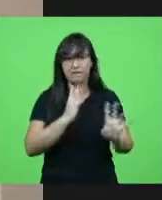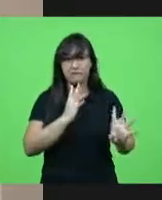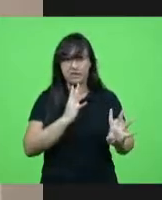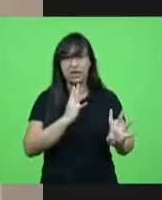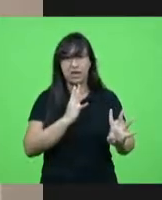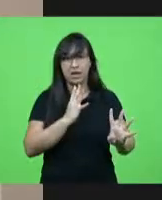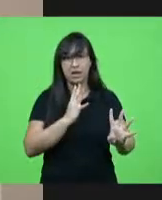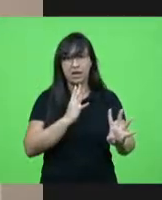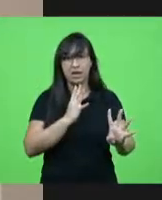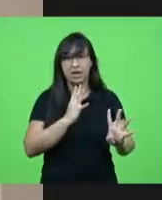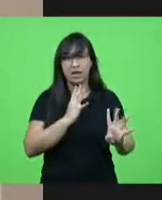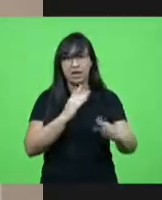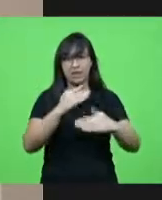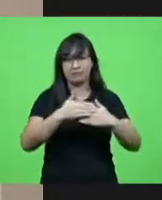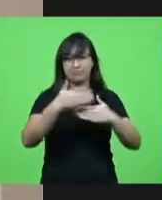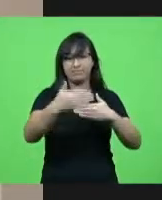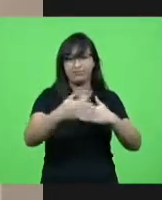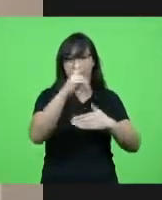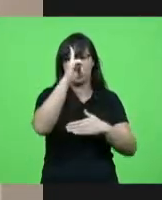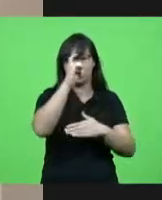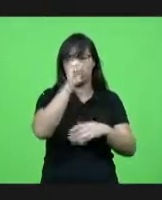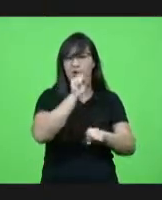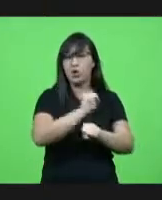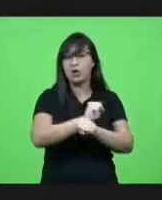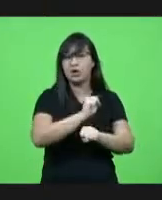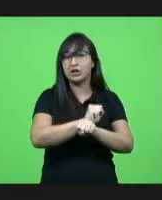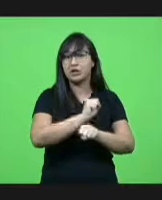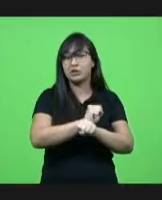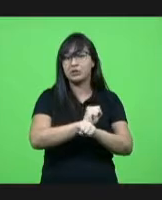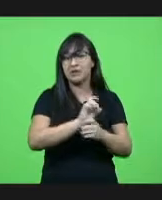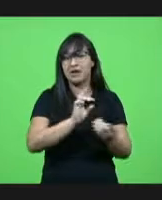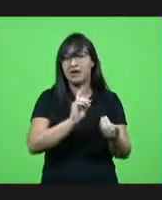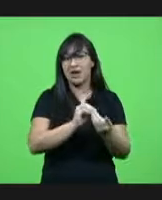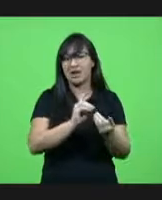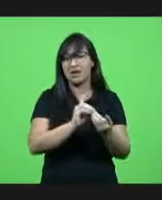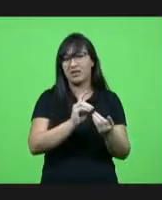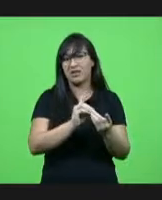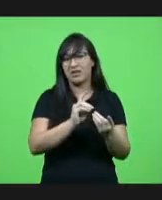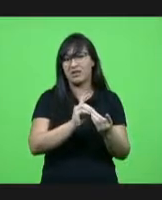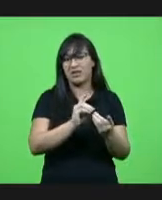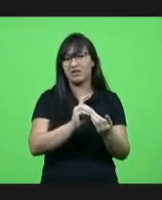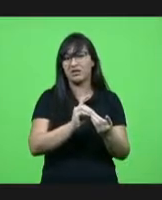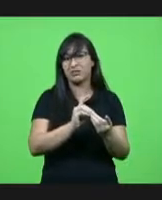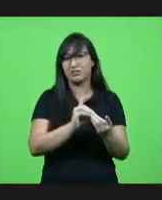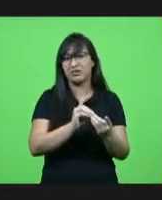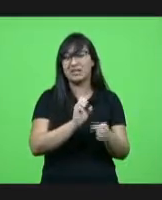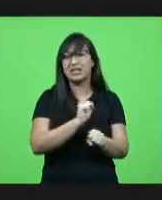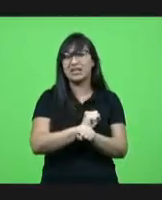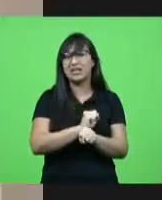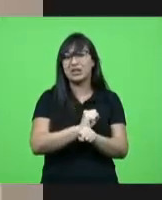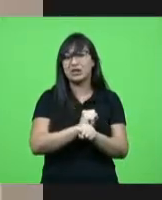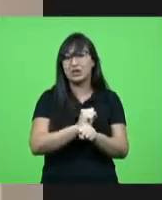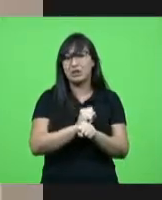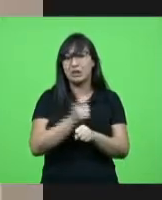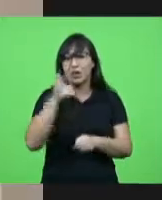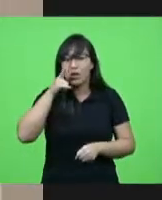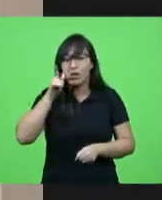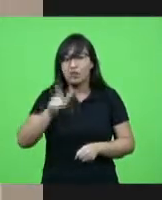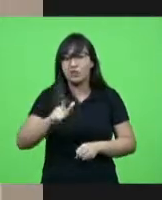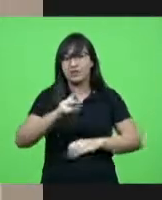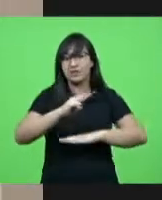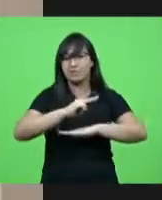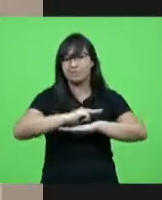em frente ao hospital à espera de atendimento à espera de uma oportunidade de serem